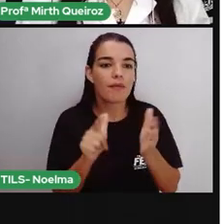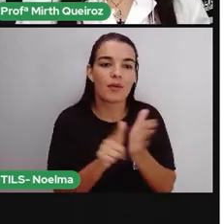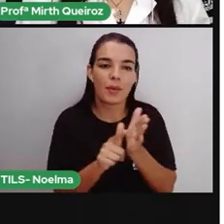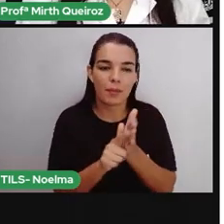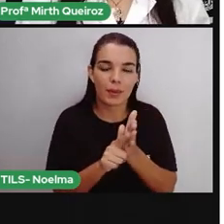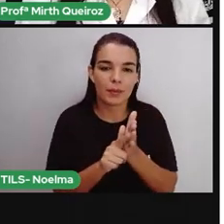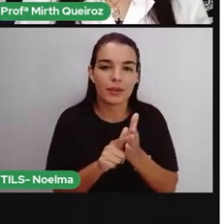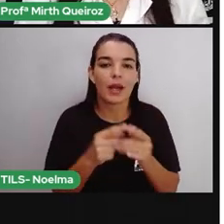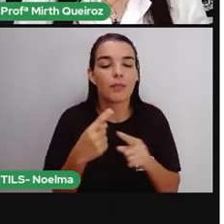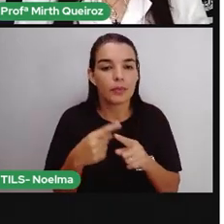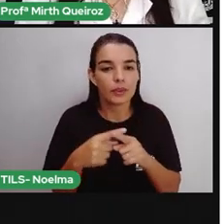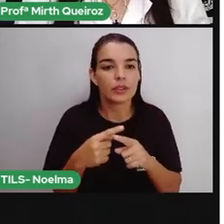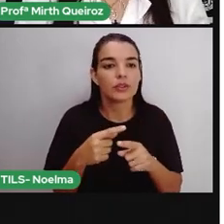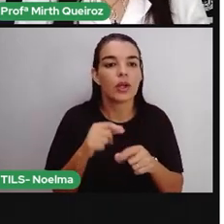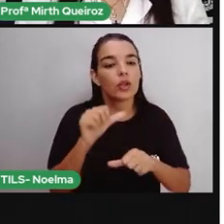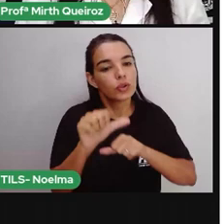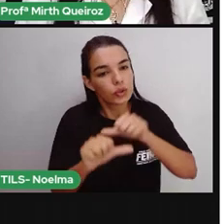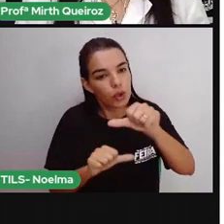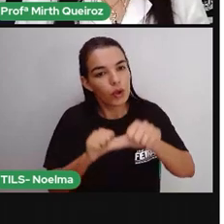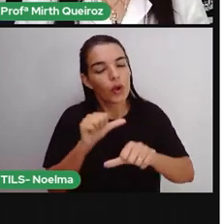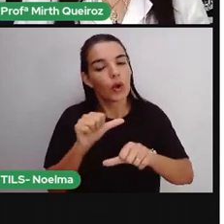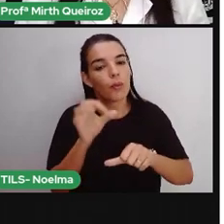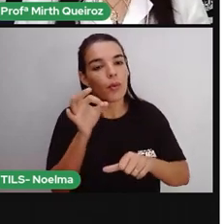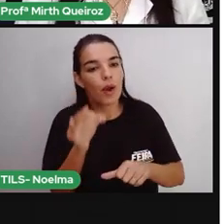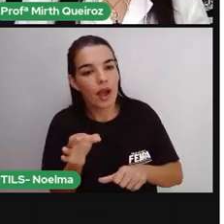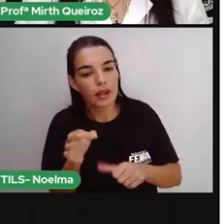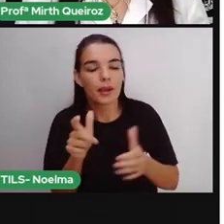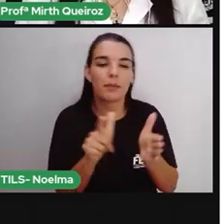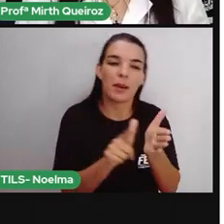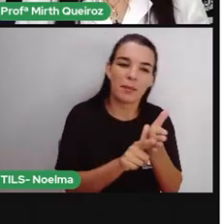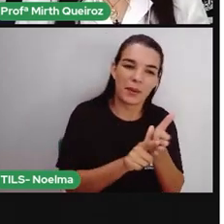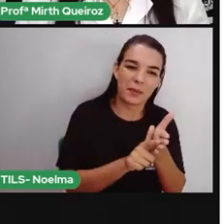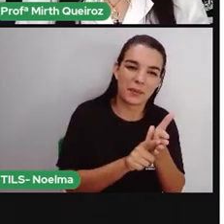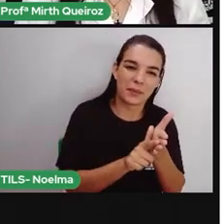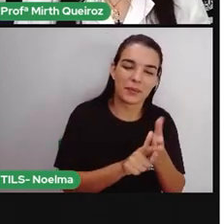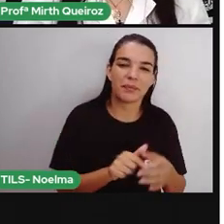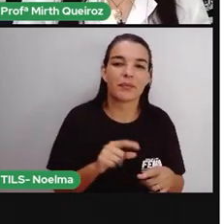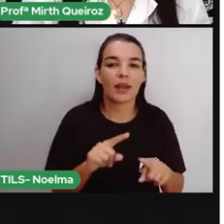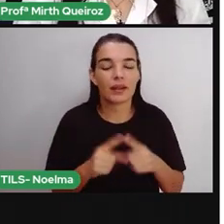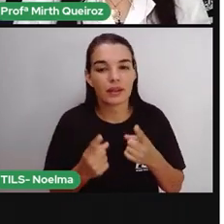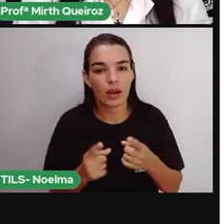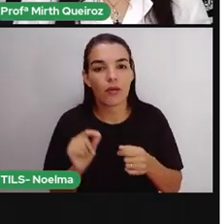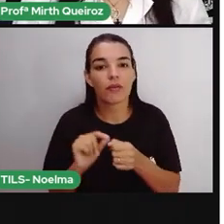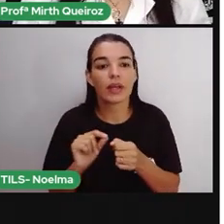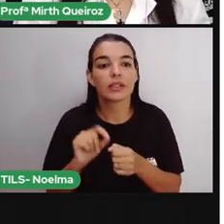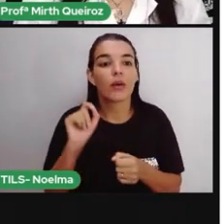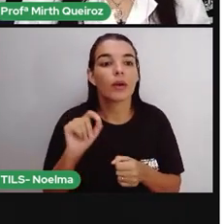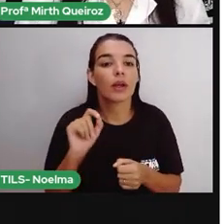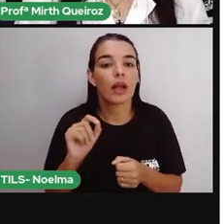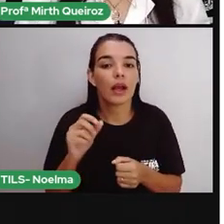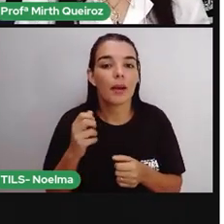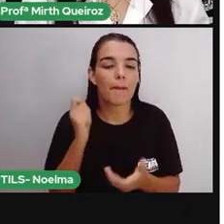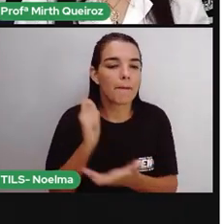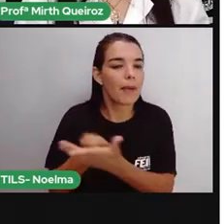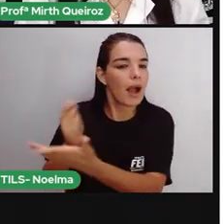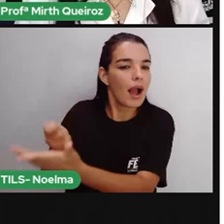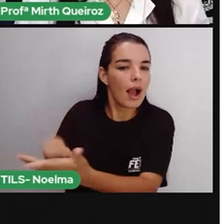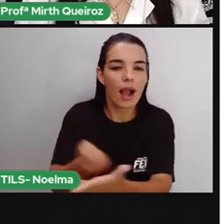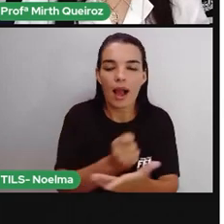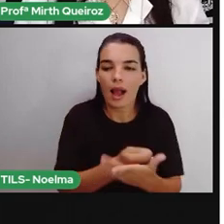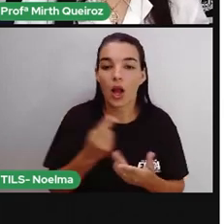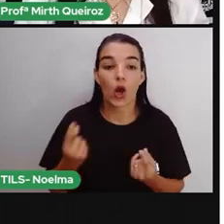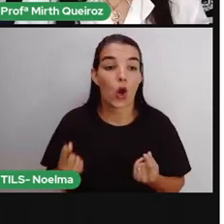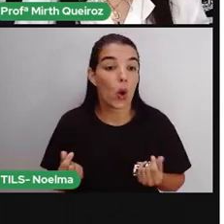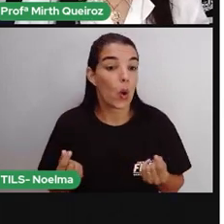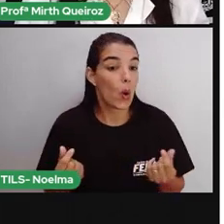aí, deu origem a cédulas de papel, né? Com esses papéis. Então, eles faziam ali os pagamentos, né?